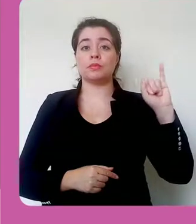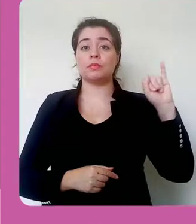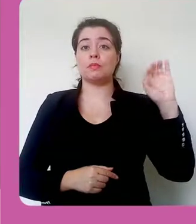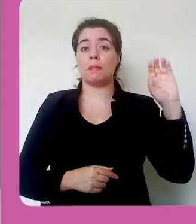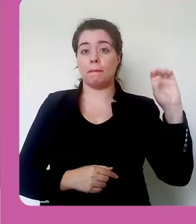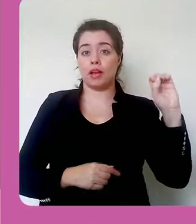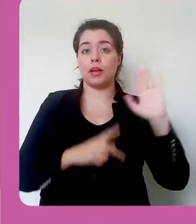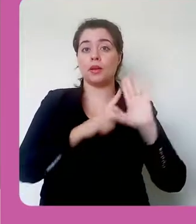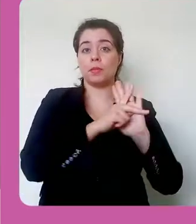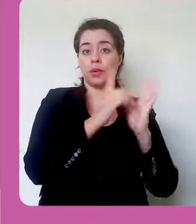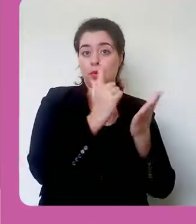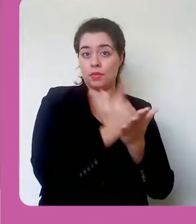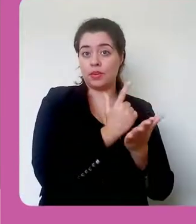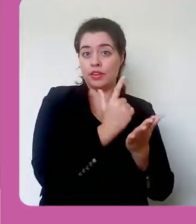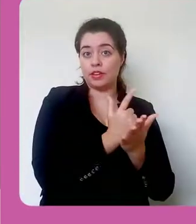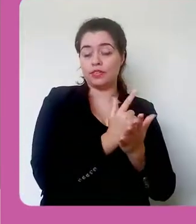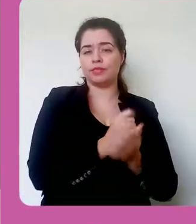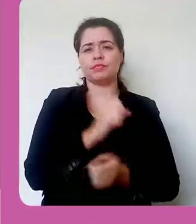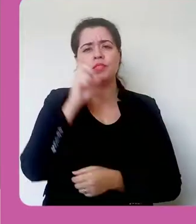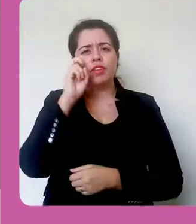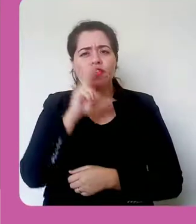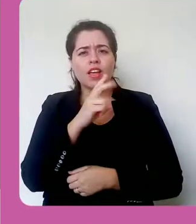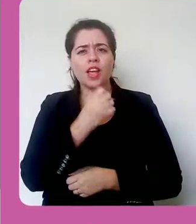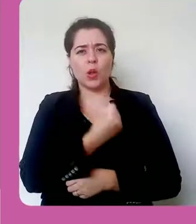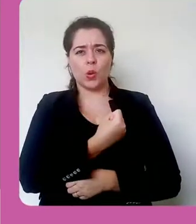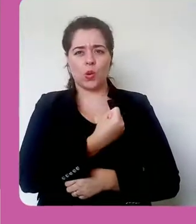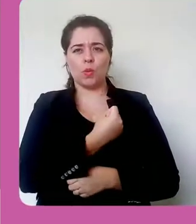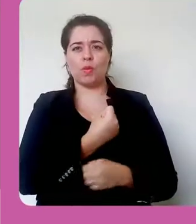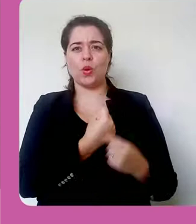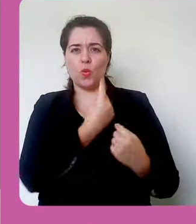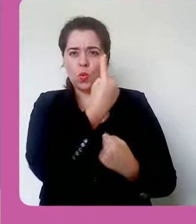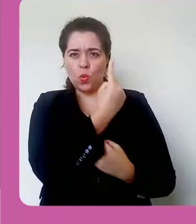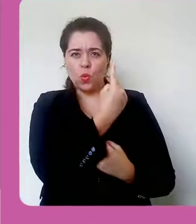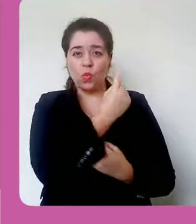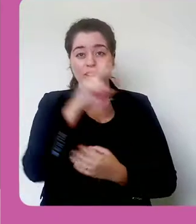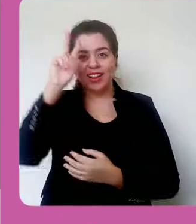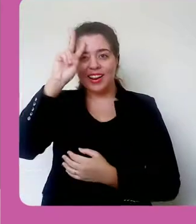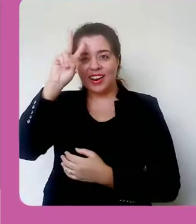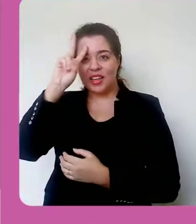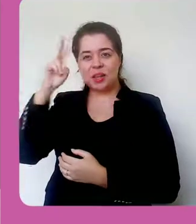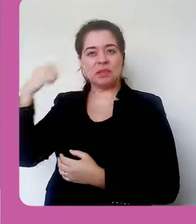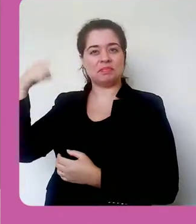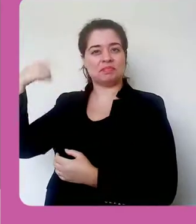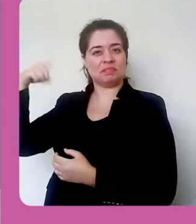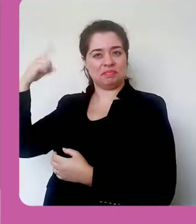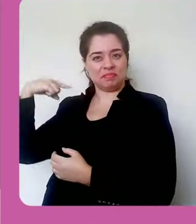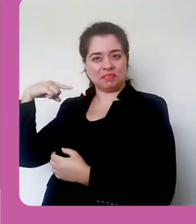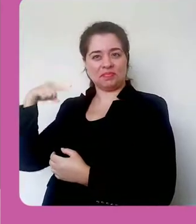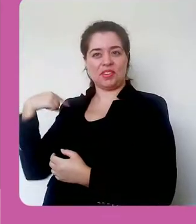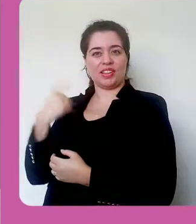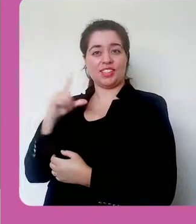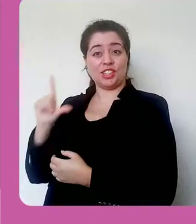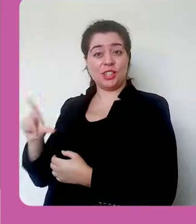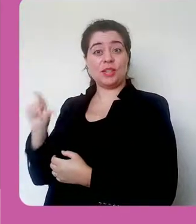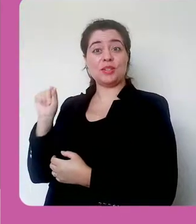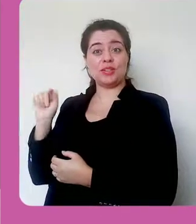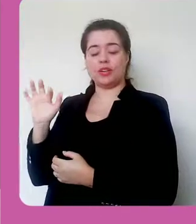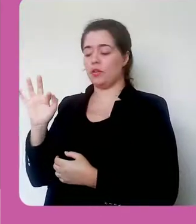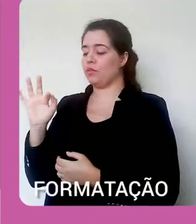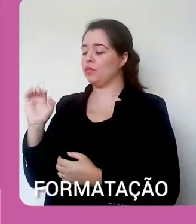opção lá da formatação do capítulo, que a gente deixou marcado como número.